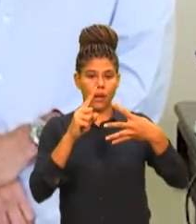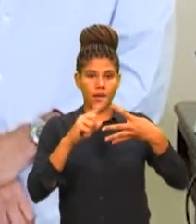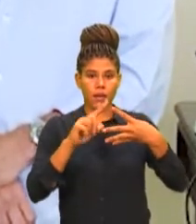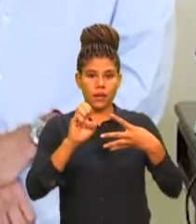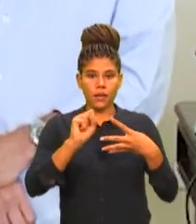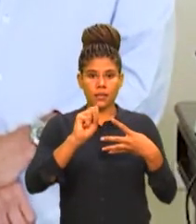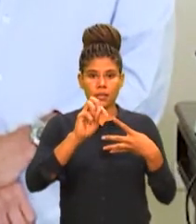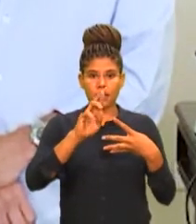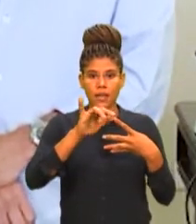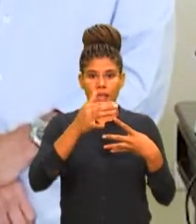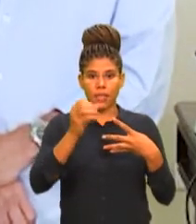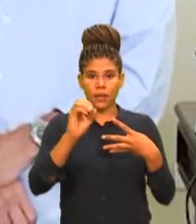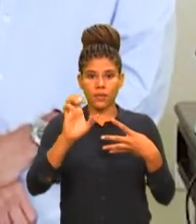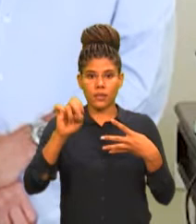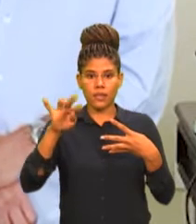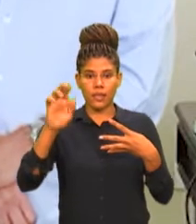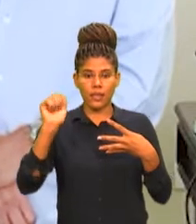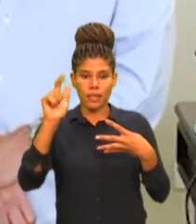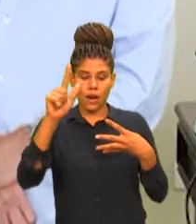Litoral Leste, Jaguaribe,